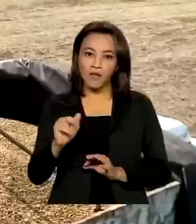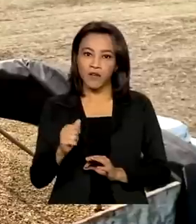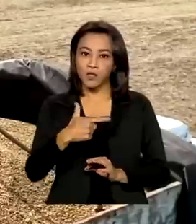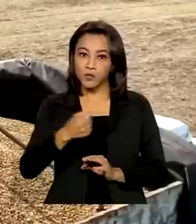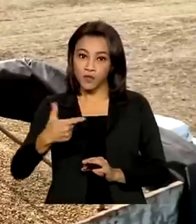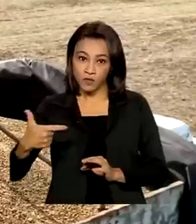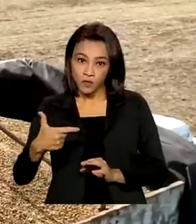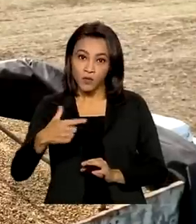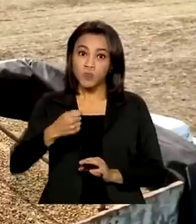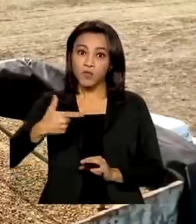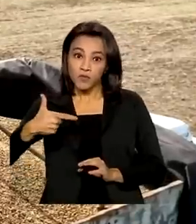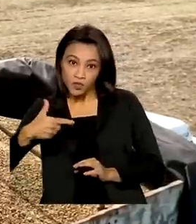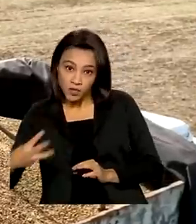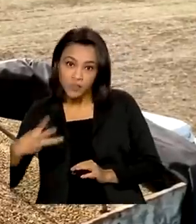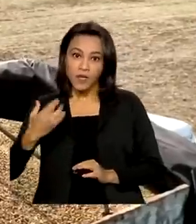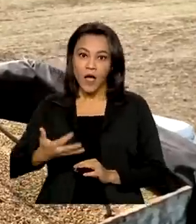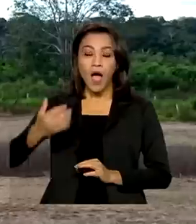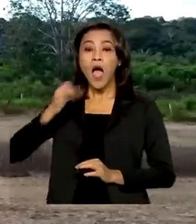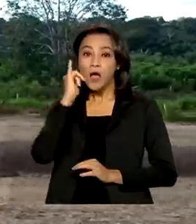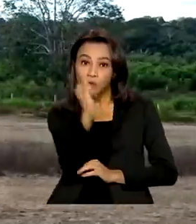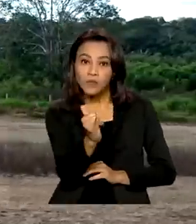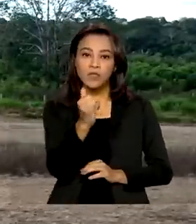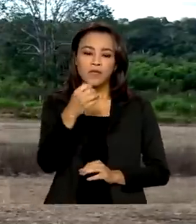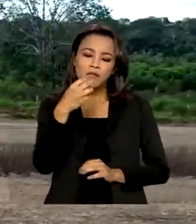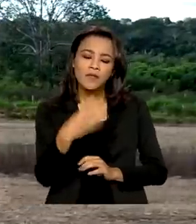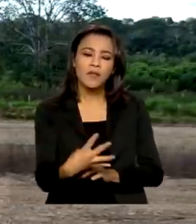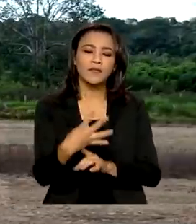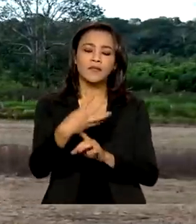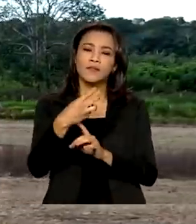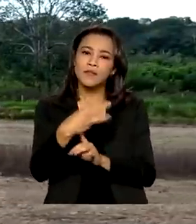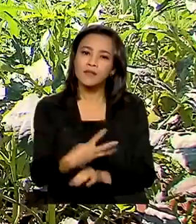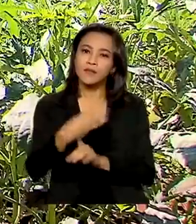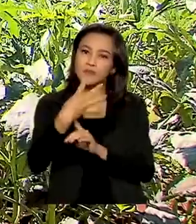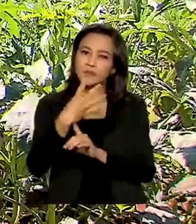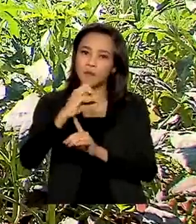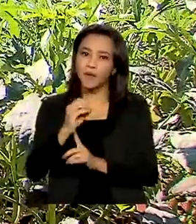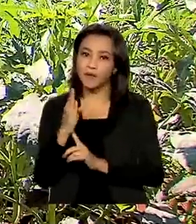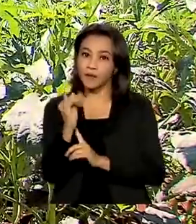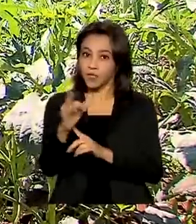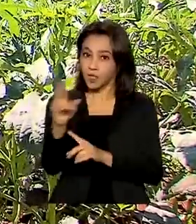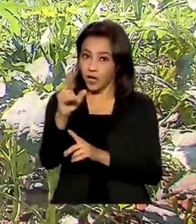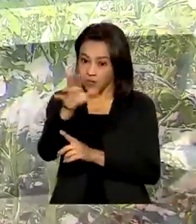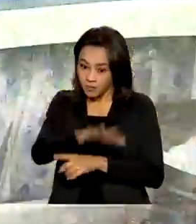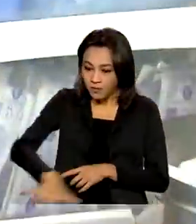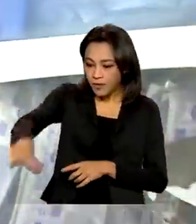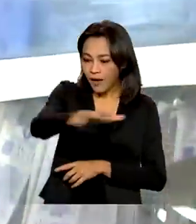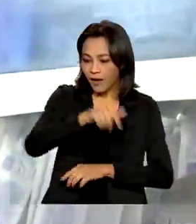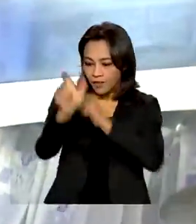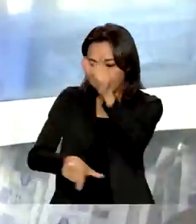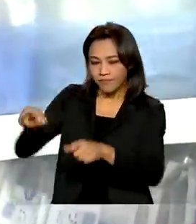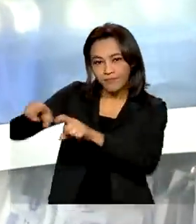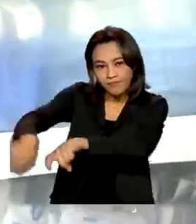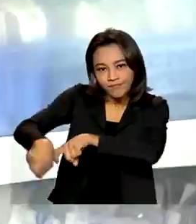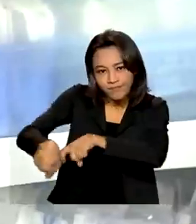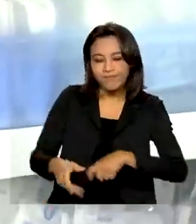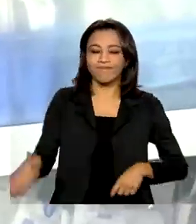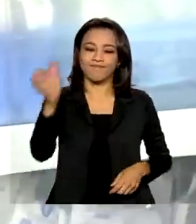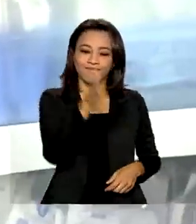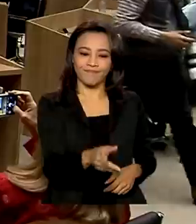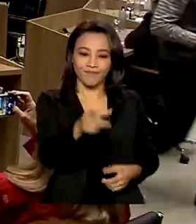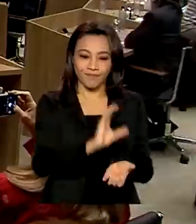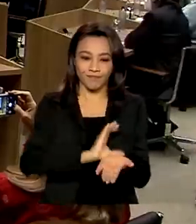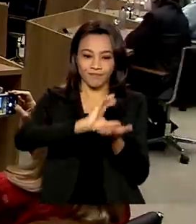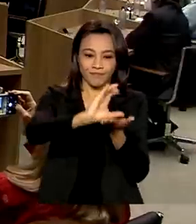anuncia 340 bilhões de reais para produtores rurais. Investimento em saúde.